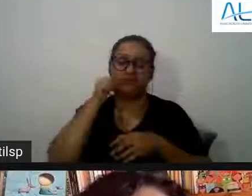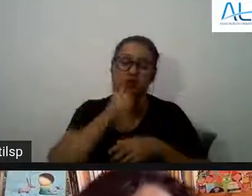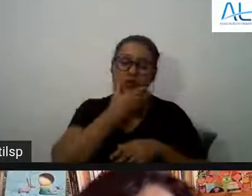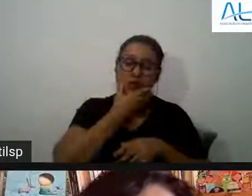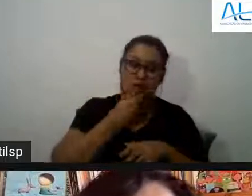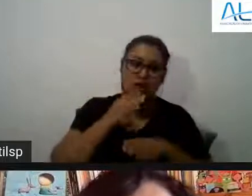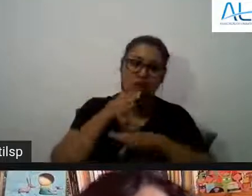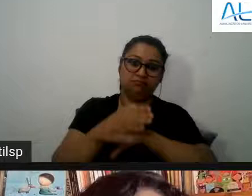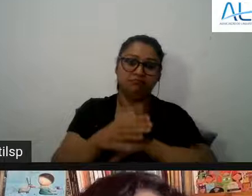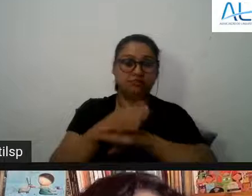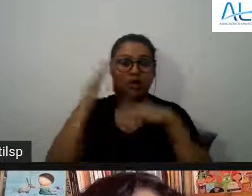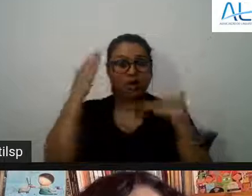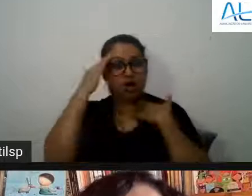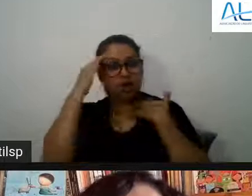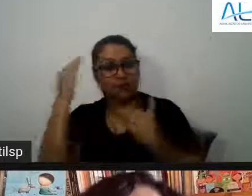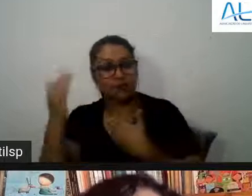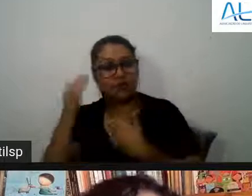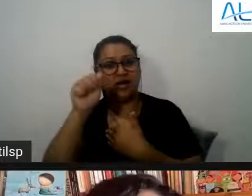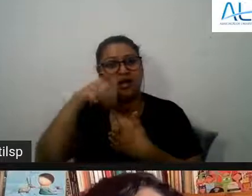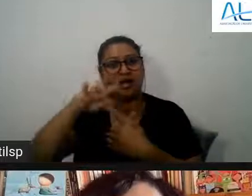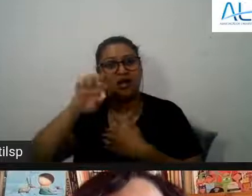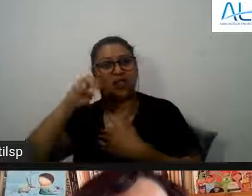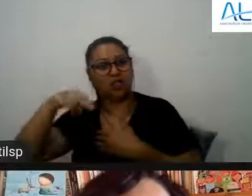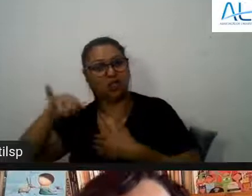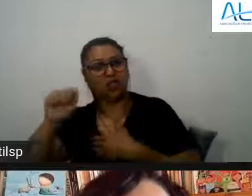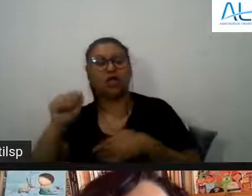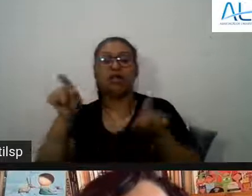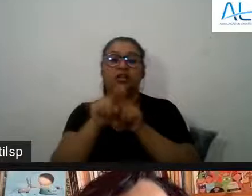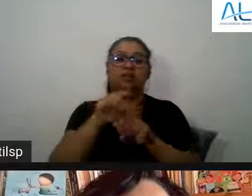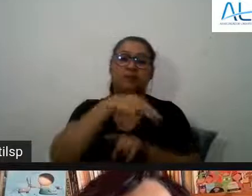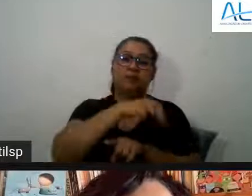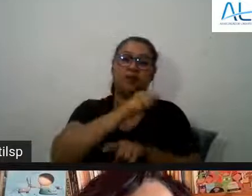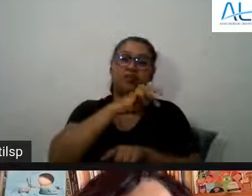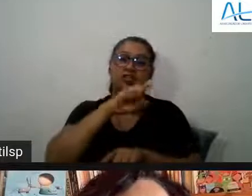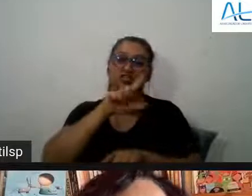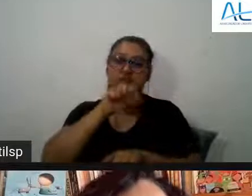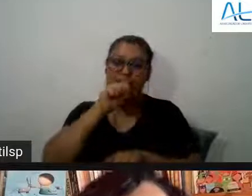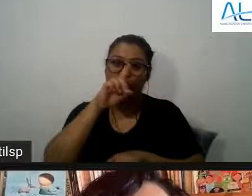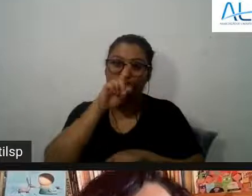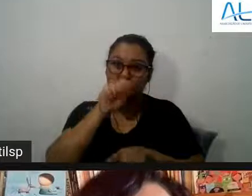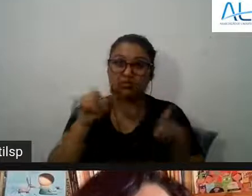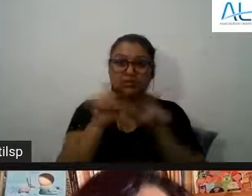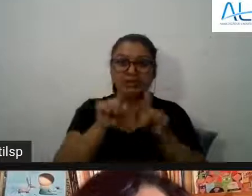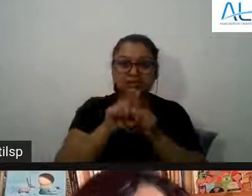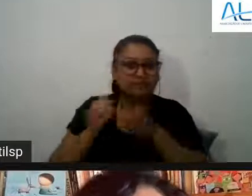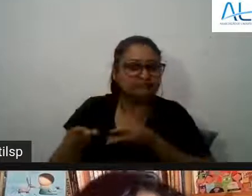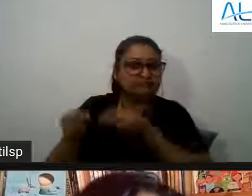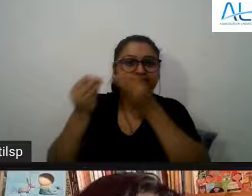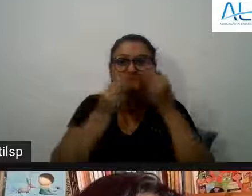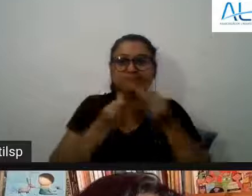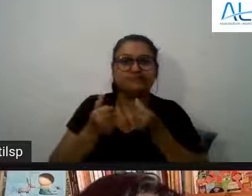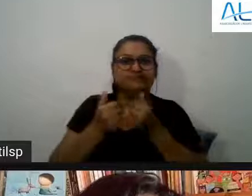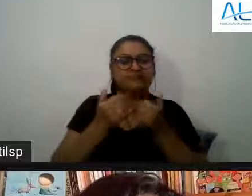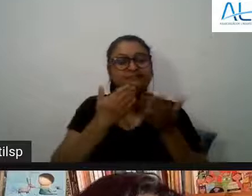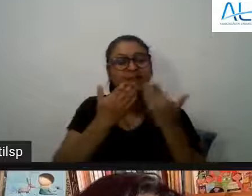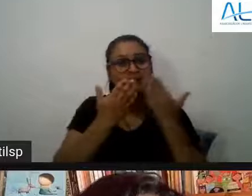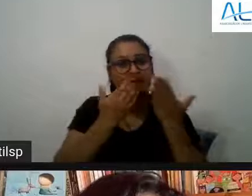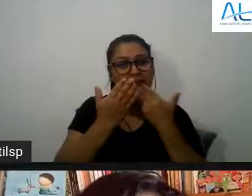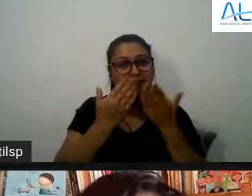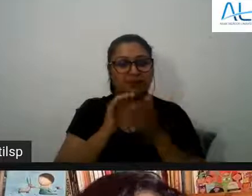novamente a Antônia e a Matilde por essa riquíssima apresentação essa riquíssima discussão que nós tivemos hoje